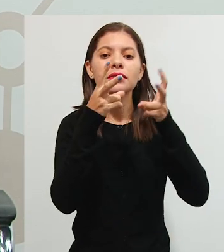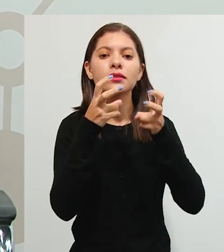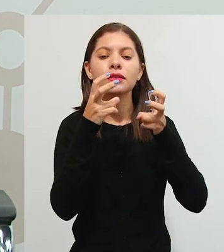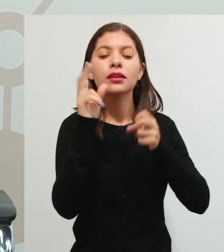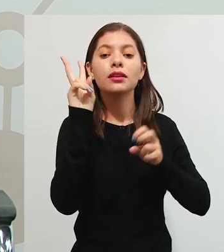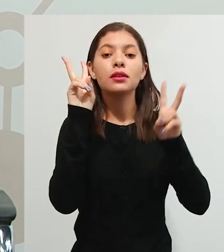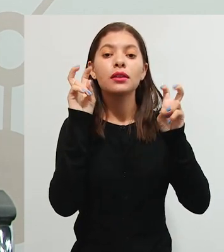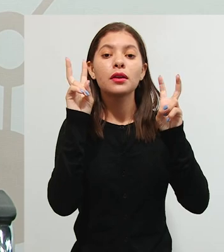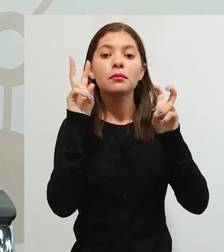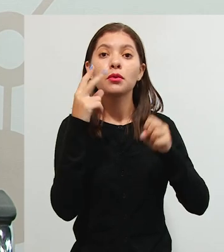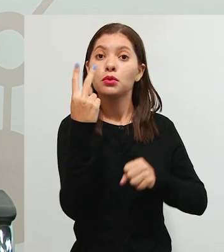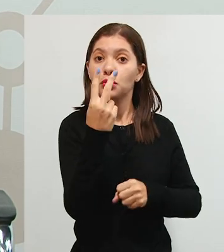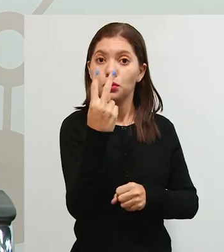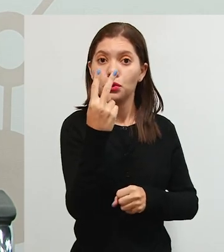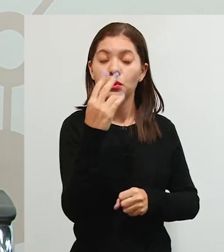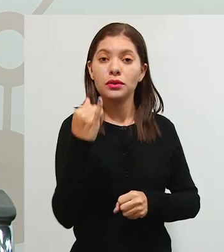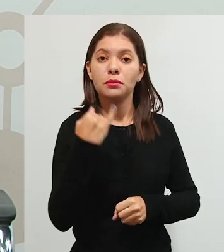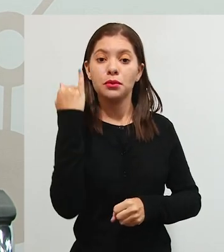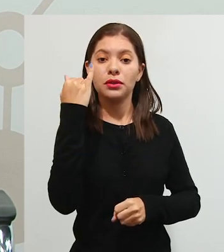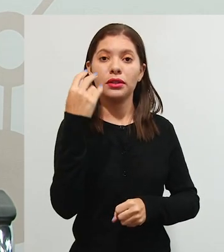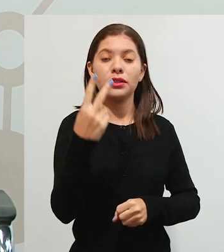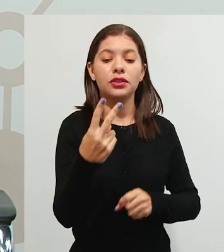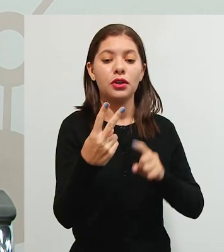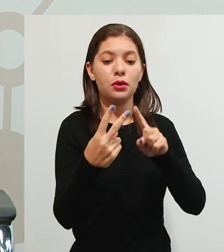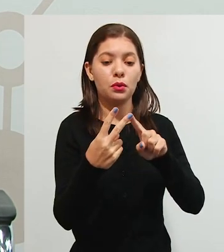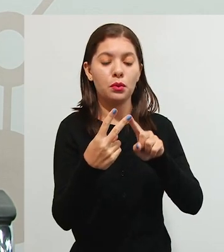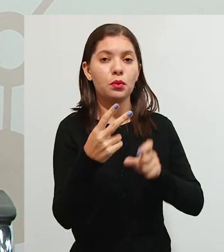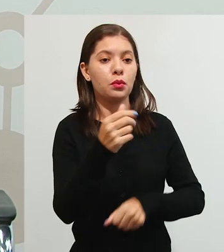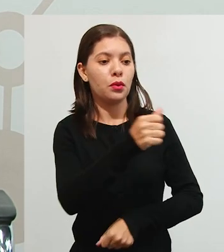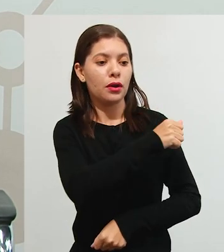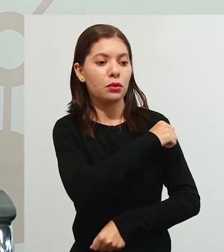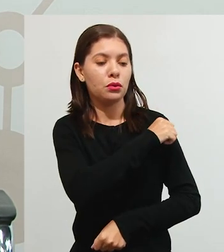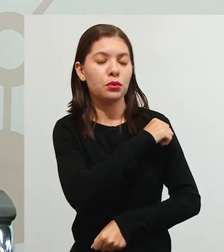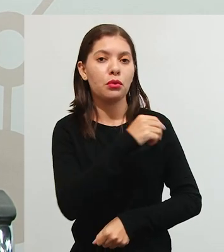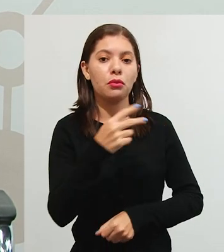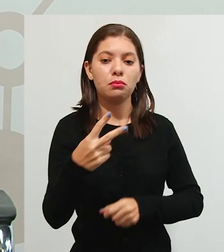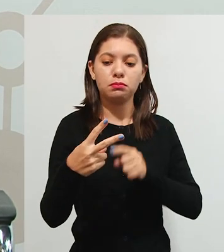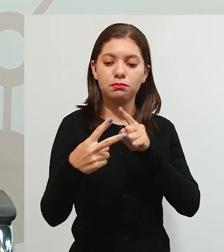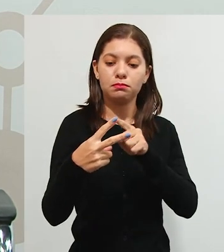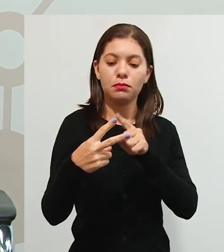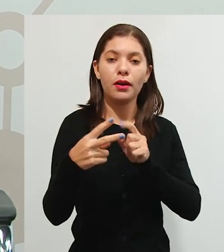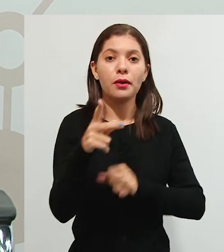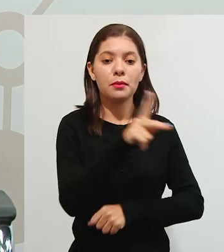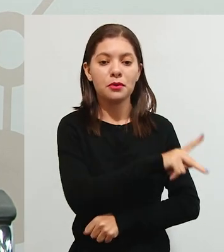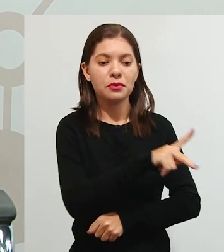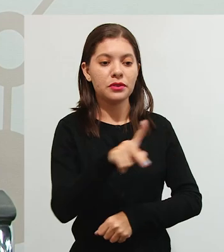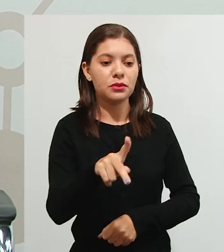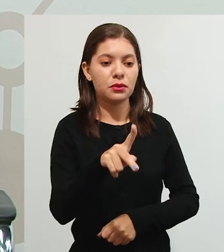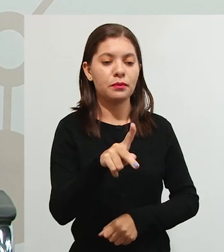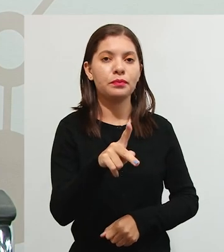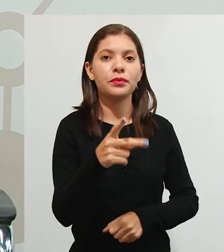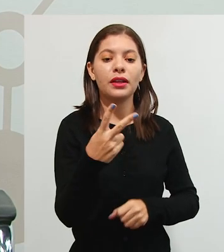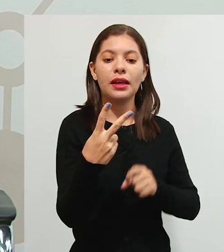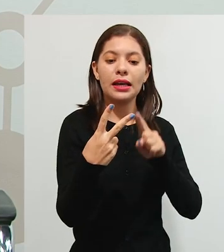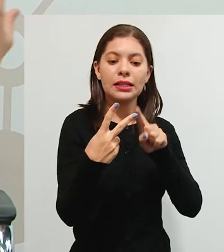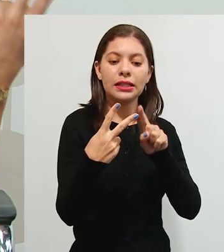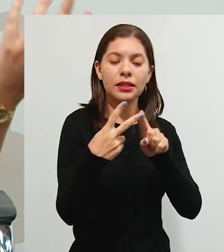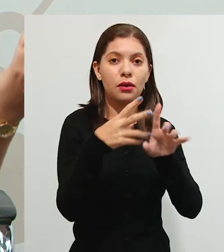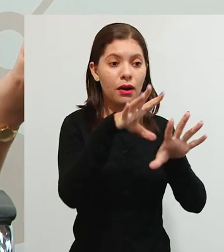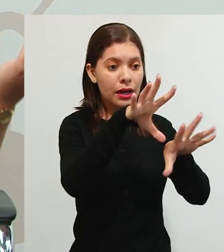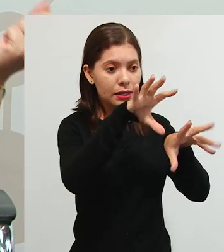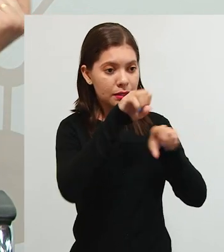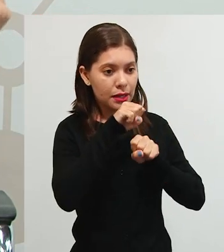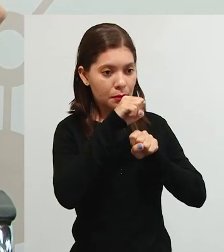O aluno é importante e o professor é importante. Por quê? Porque o aluno ele vai receber. O aluno já